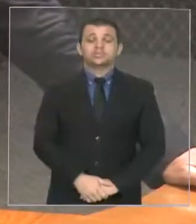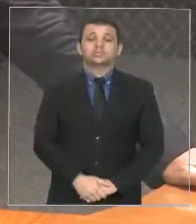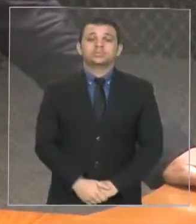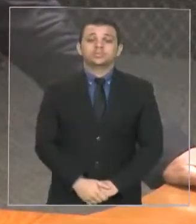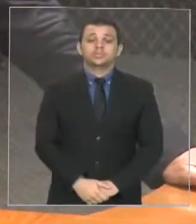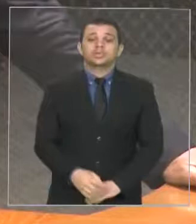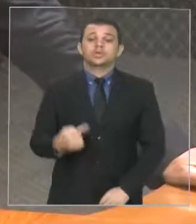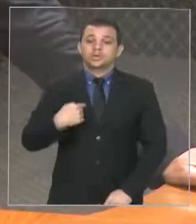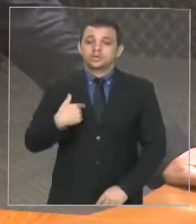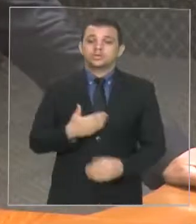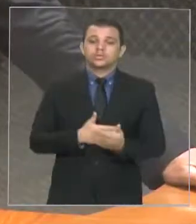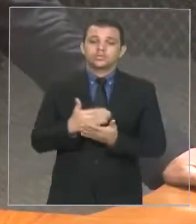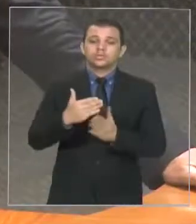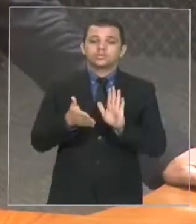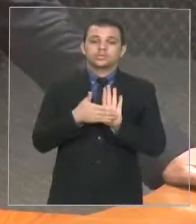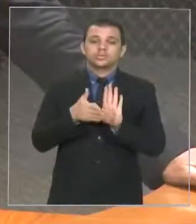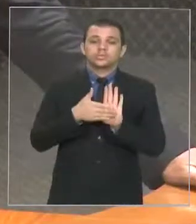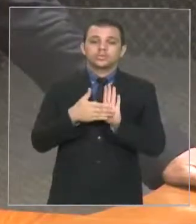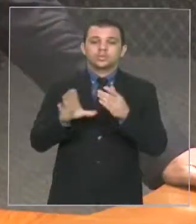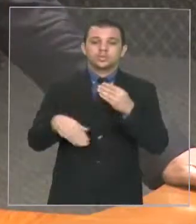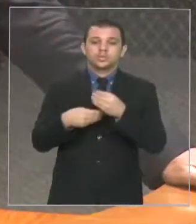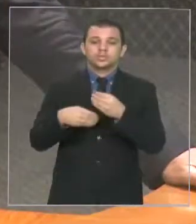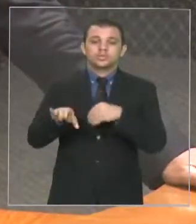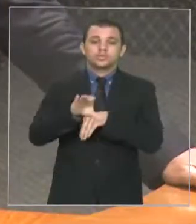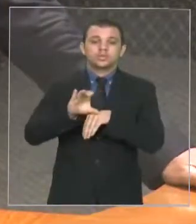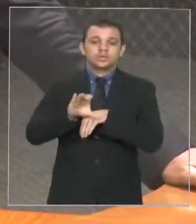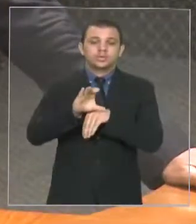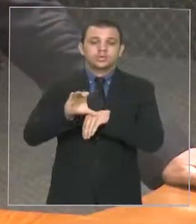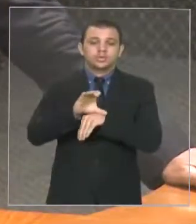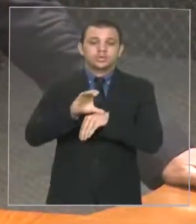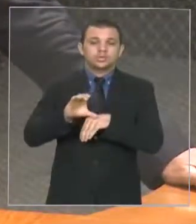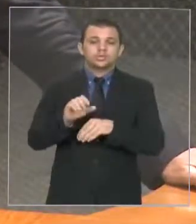eu dou entrada em uma proposta da emenda constitucional